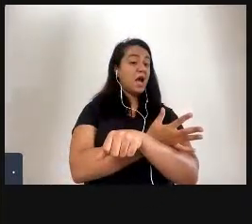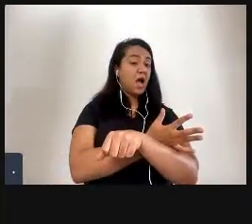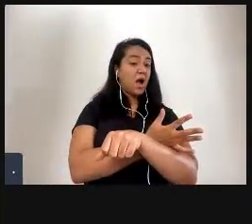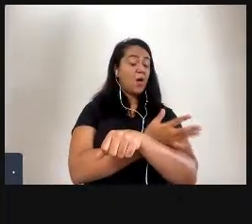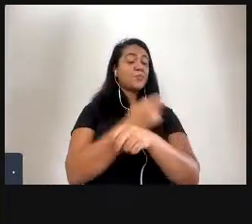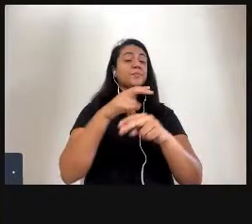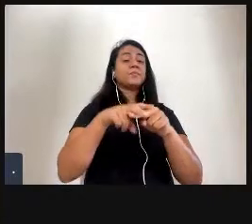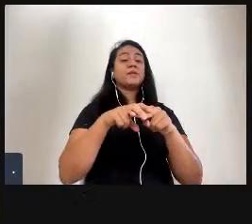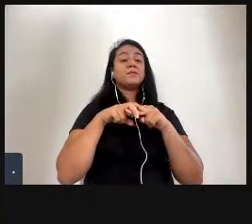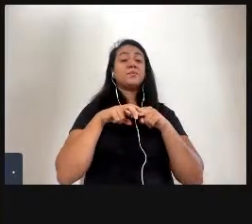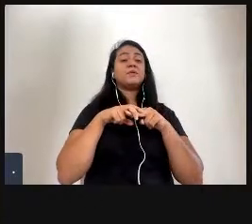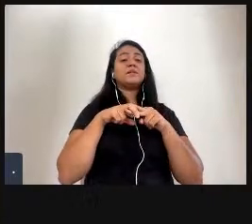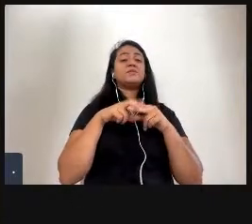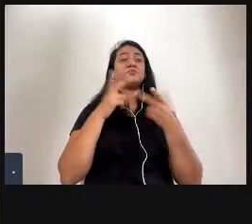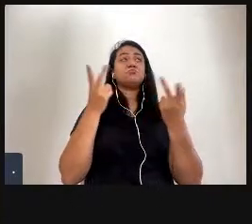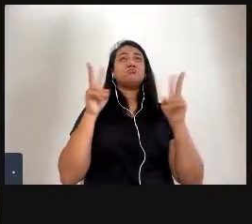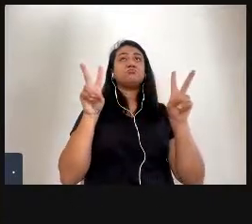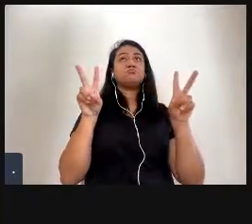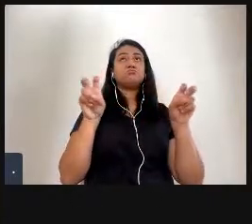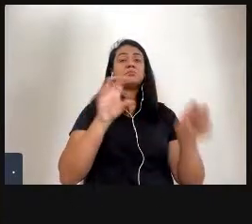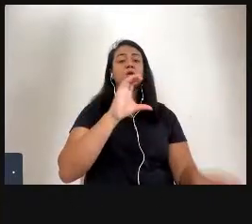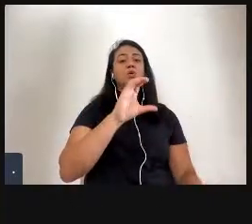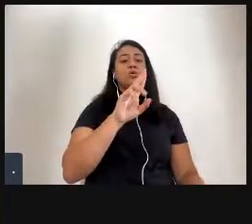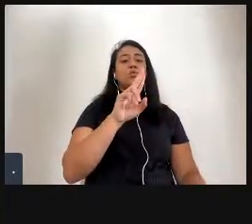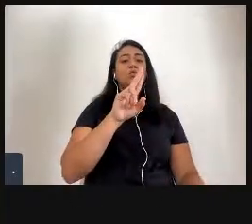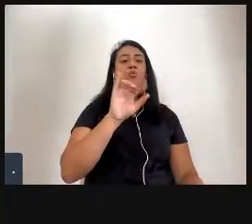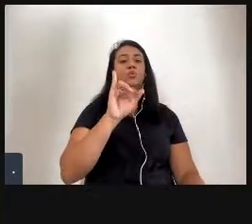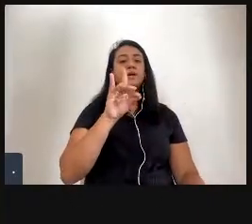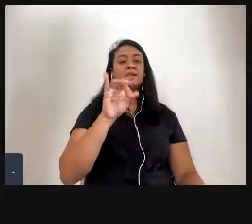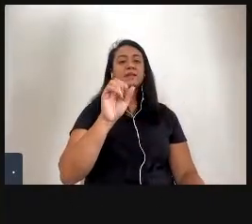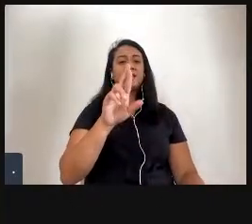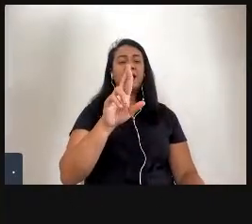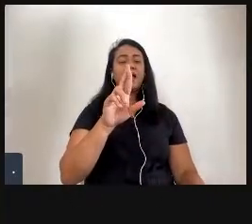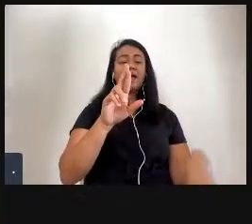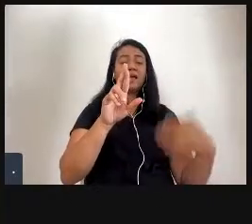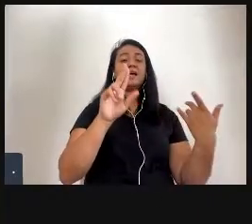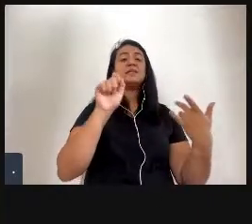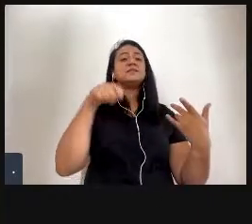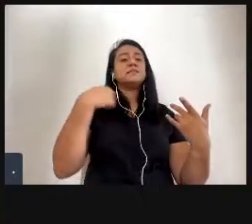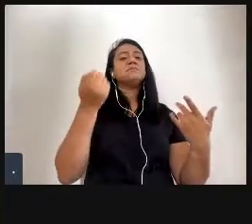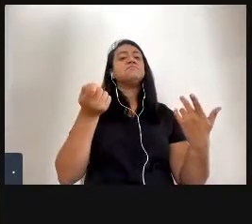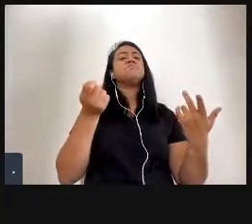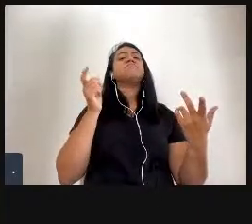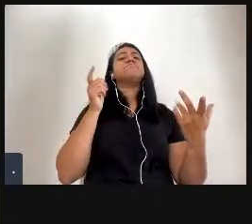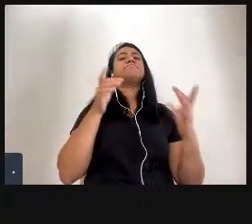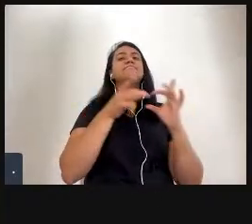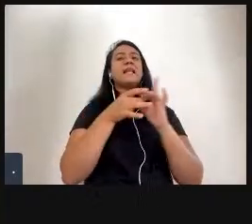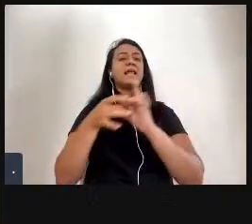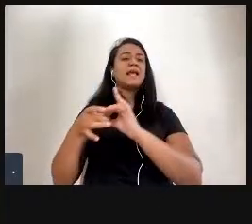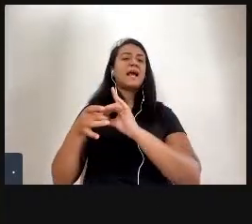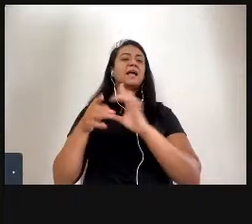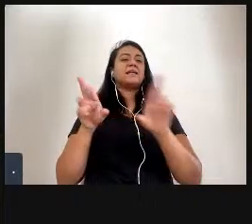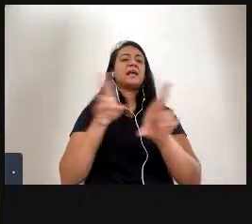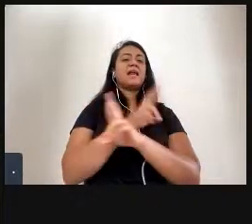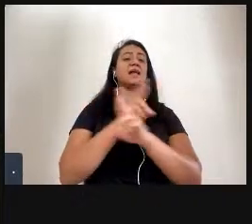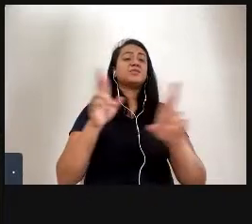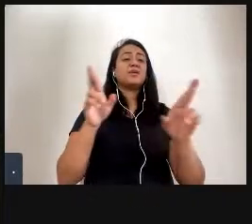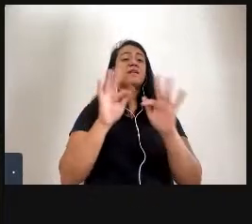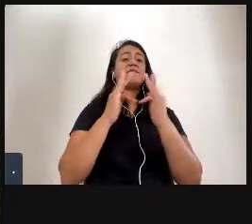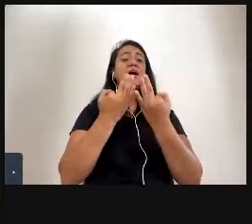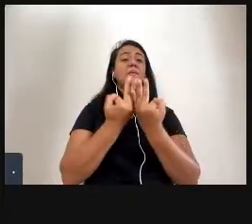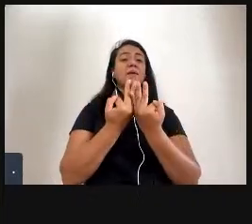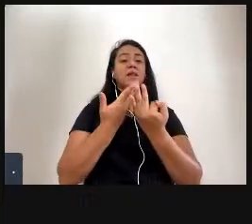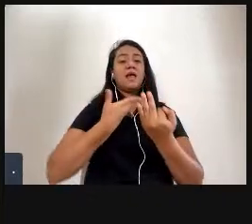quando se discute o cuidar é mais fácil associar o cuidado a família e amigos, né? Que são essas relações mais próximas. No